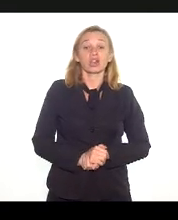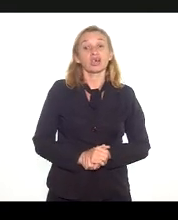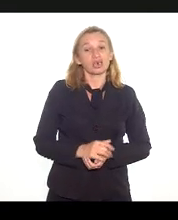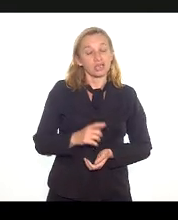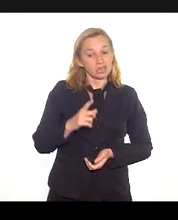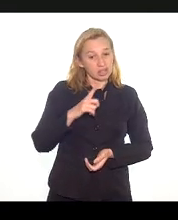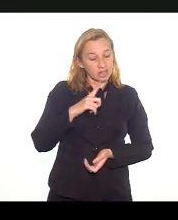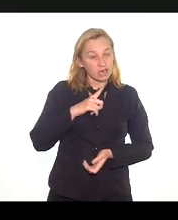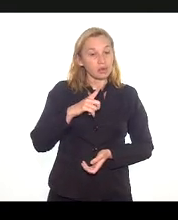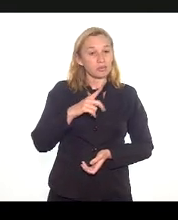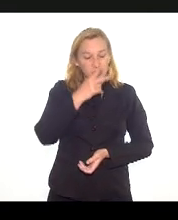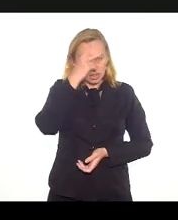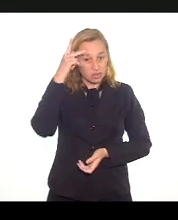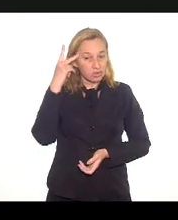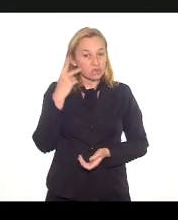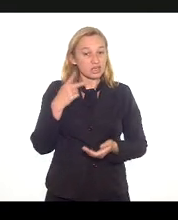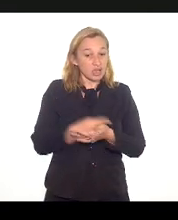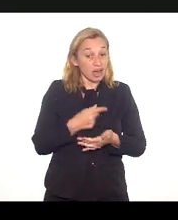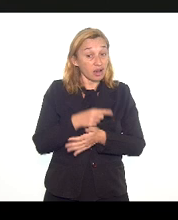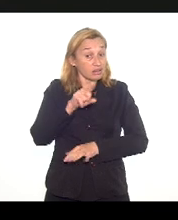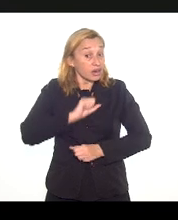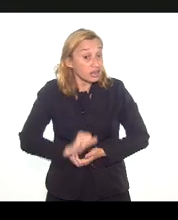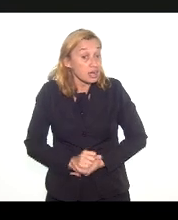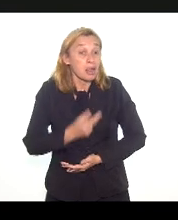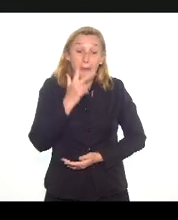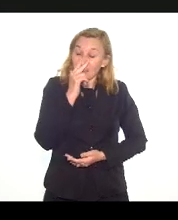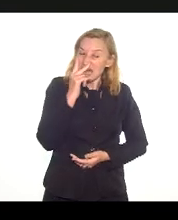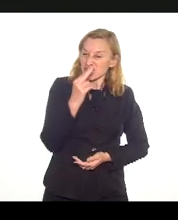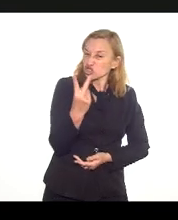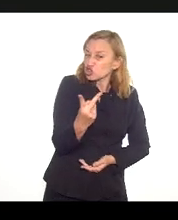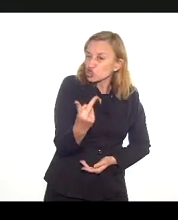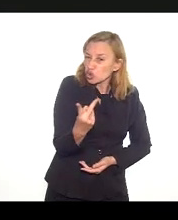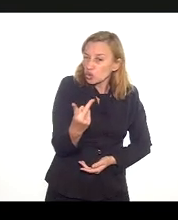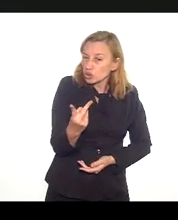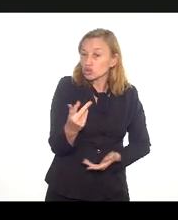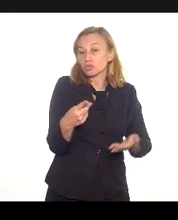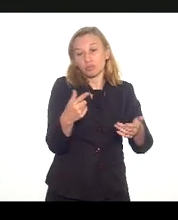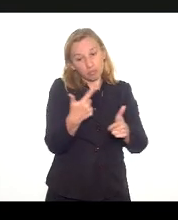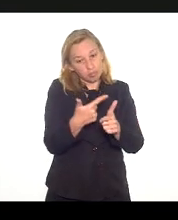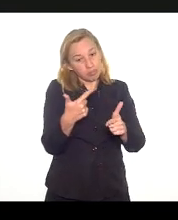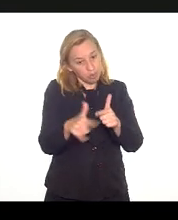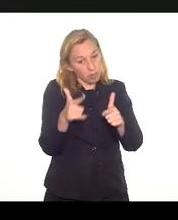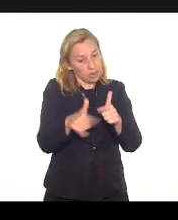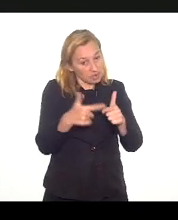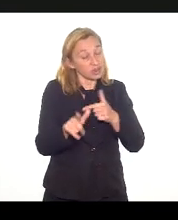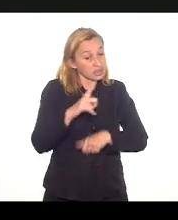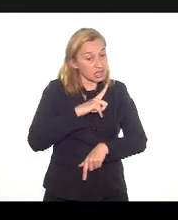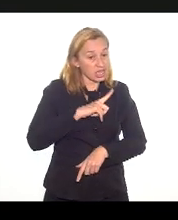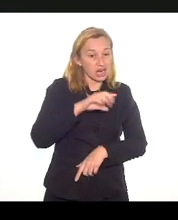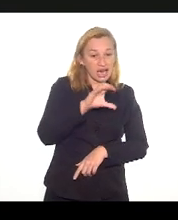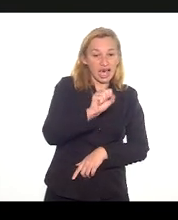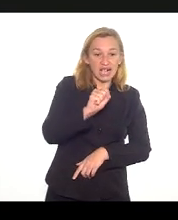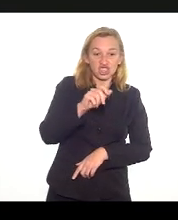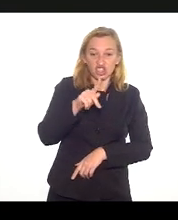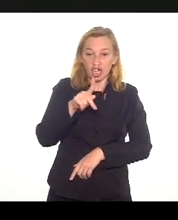chutando a bola aí na arquibancada. Parece que os dois indicadores estão com problemas. é o Caged, porque tem